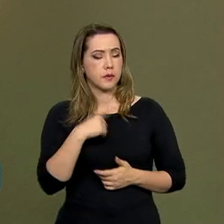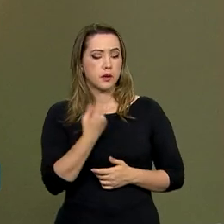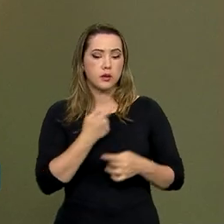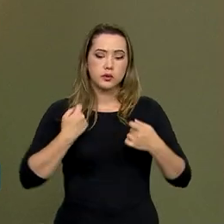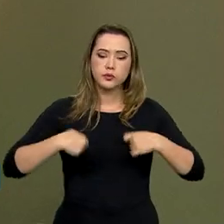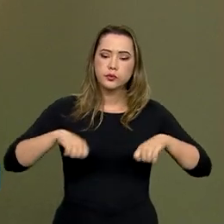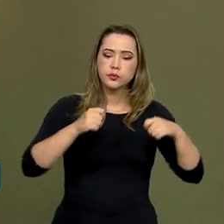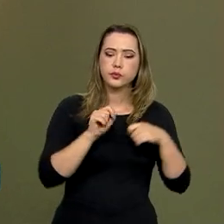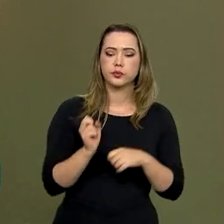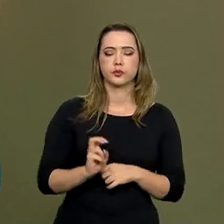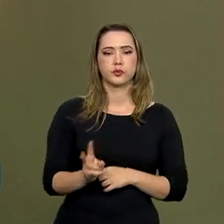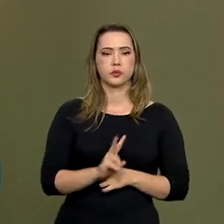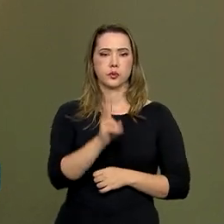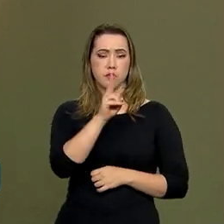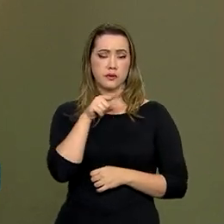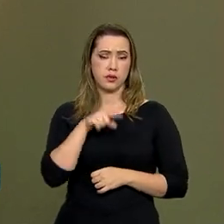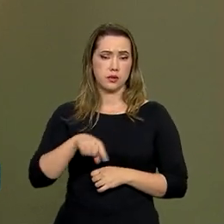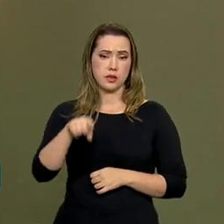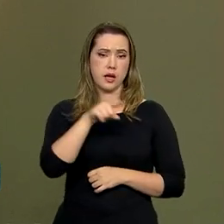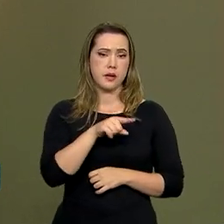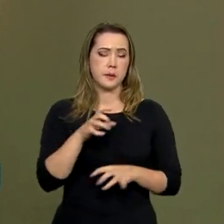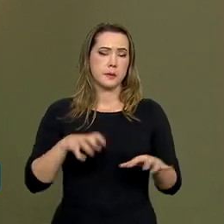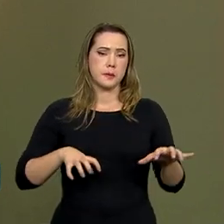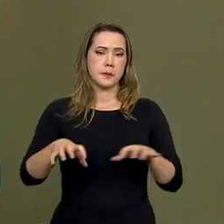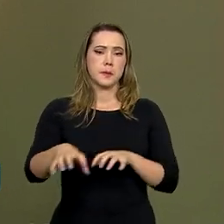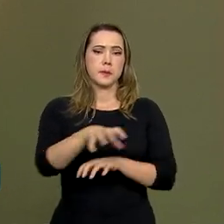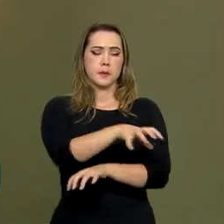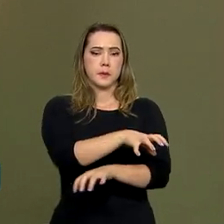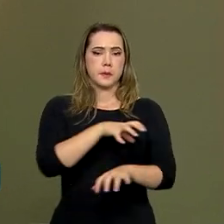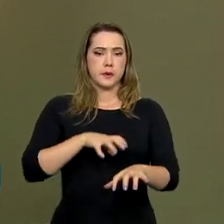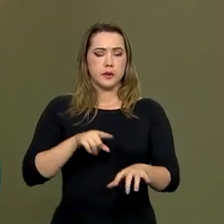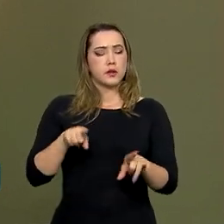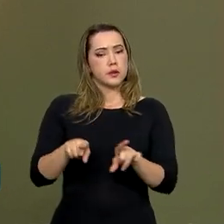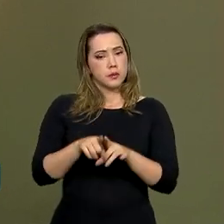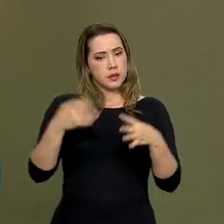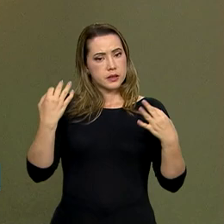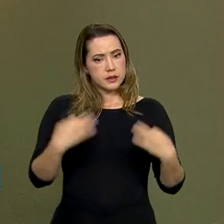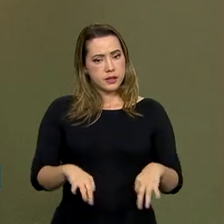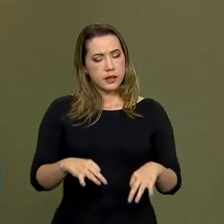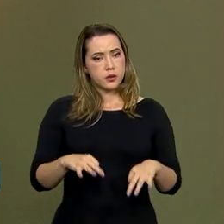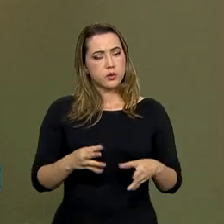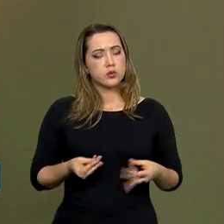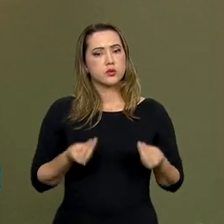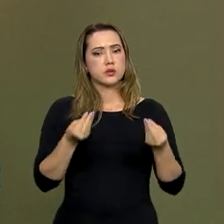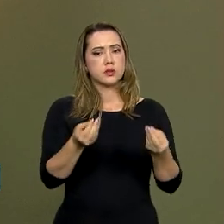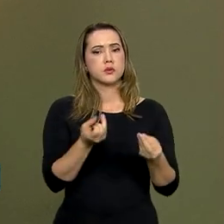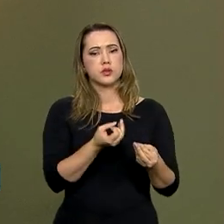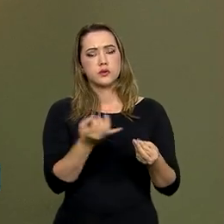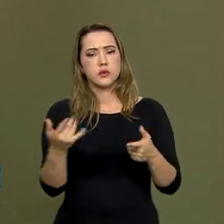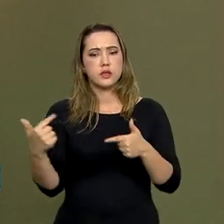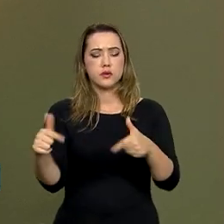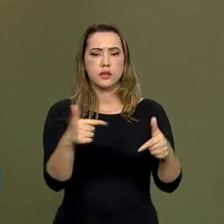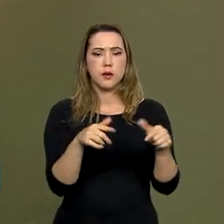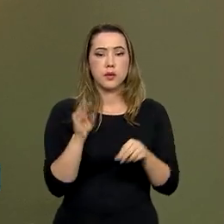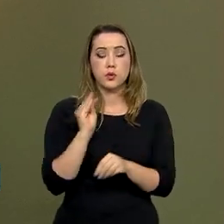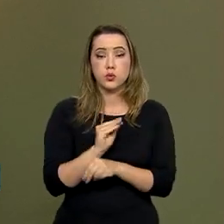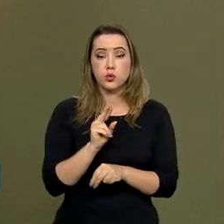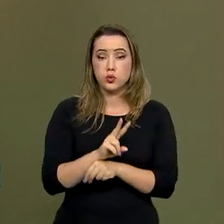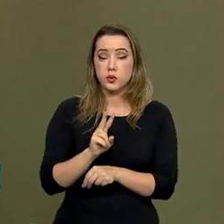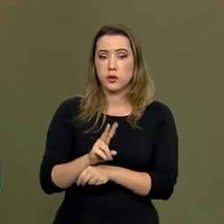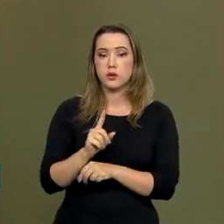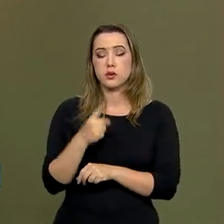gente precisa valorizar esse bioma como um bioma também digno de receber diversas ações para a sua conservação.